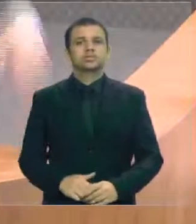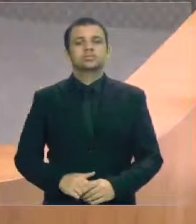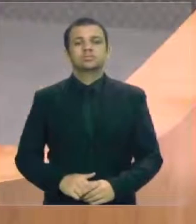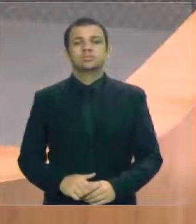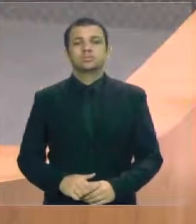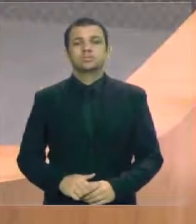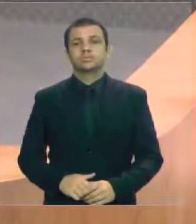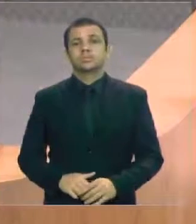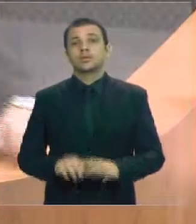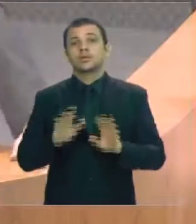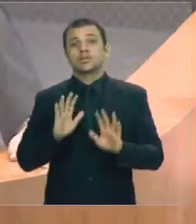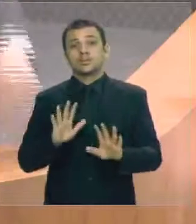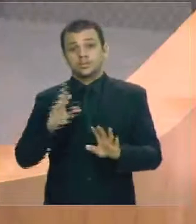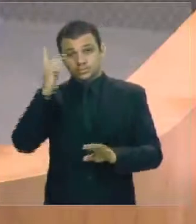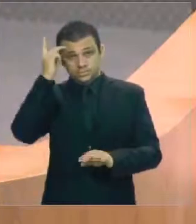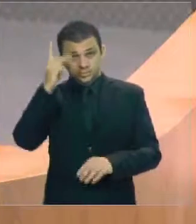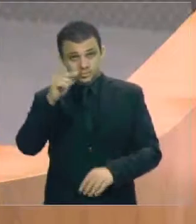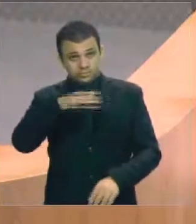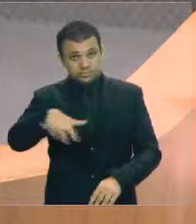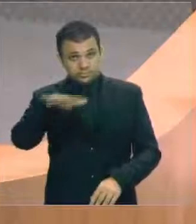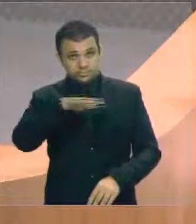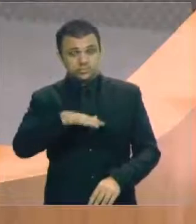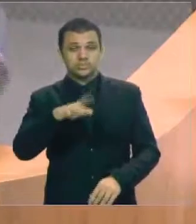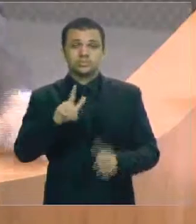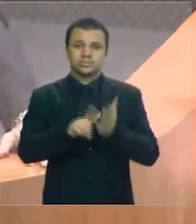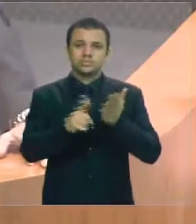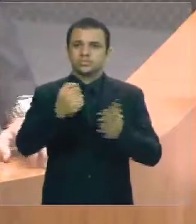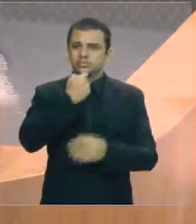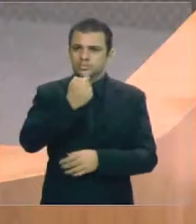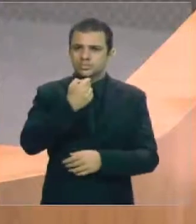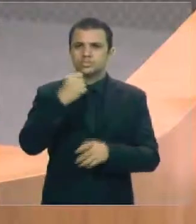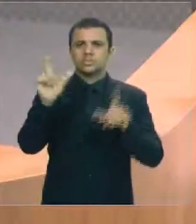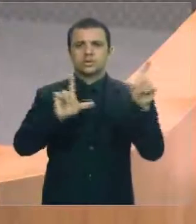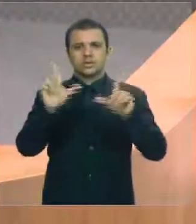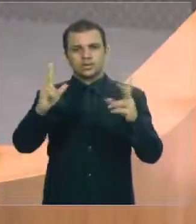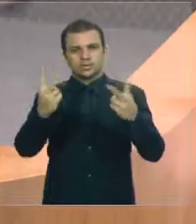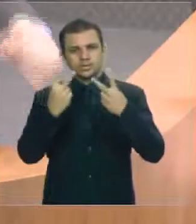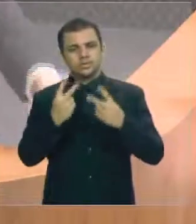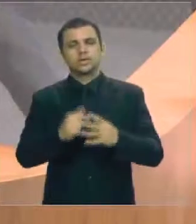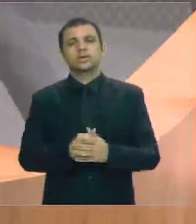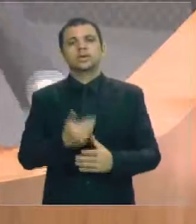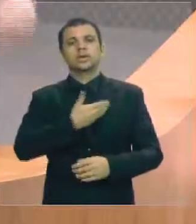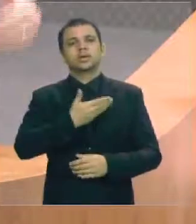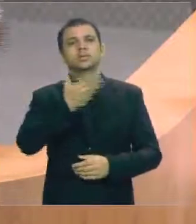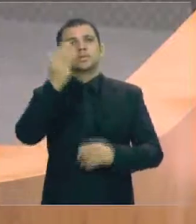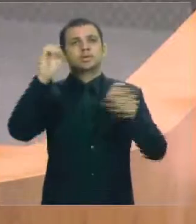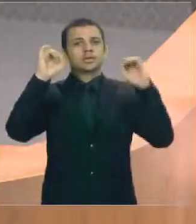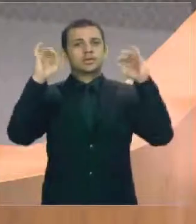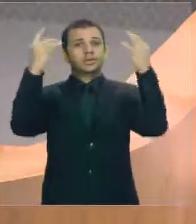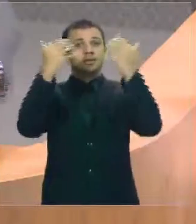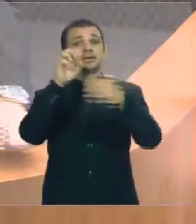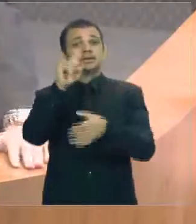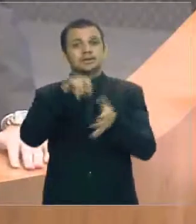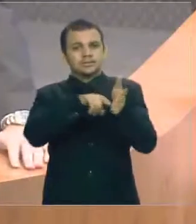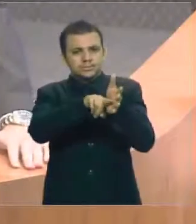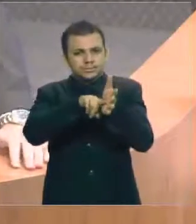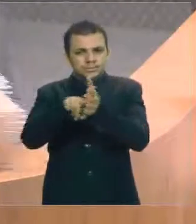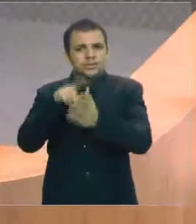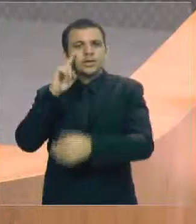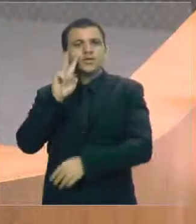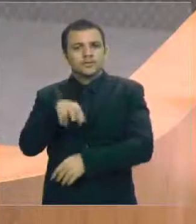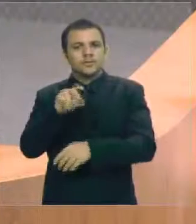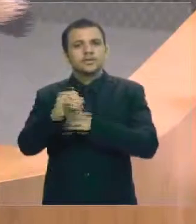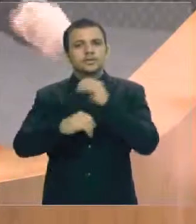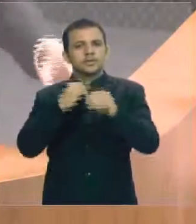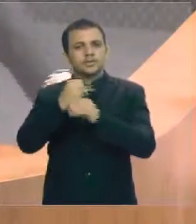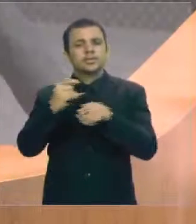Para os senhores imprensa, senhores telespectadores, os amigos da galeria que quiserem pesquisar na internet, eu